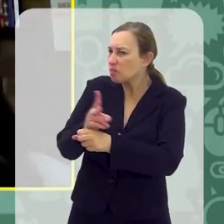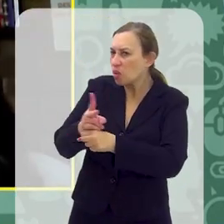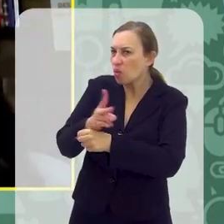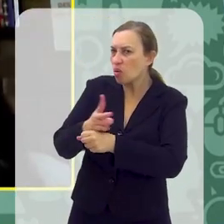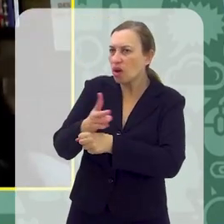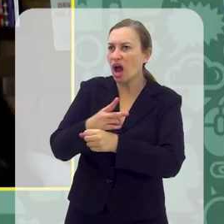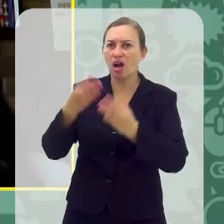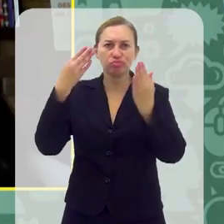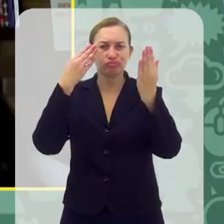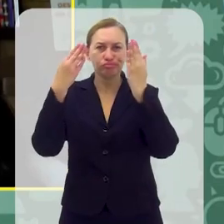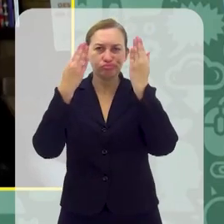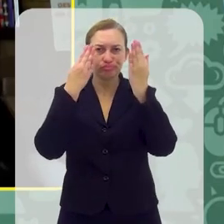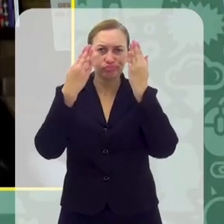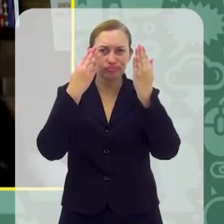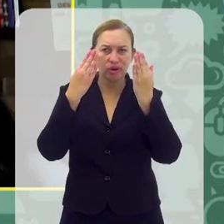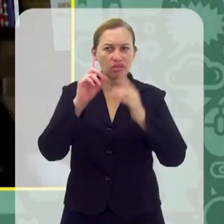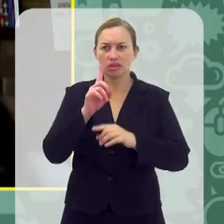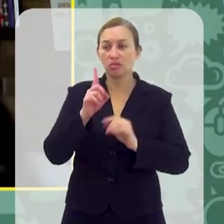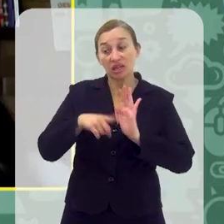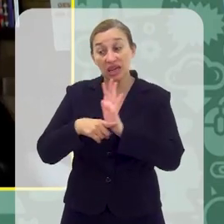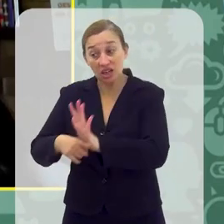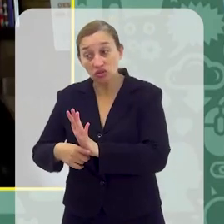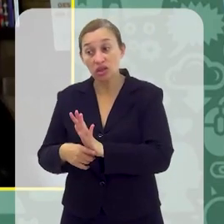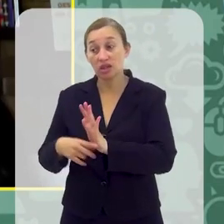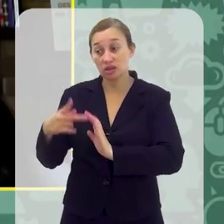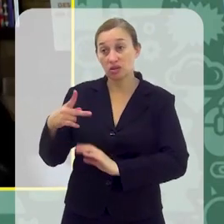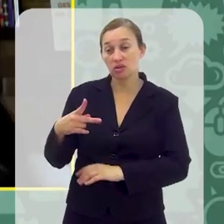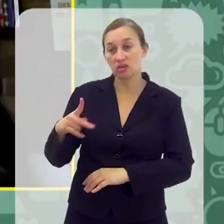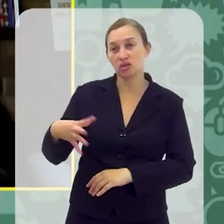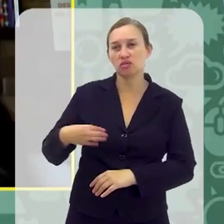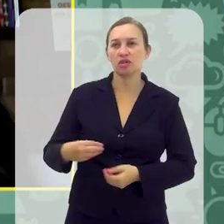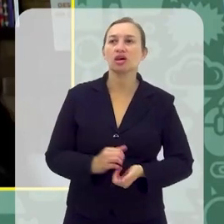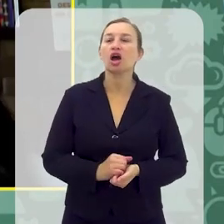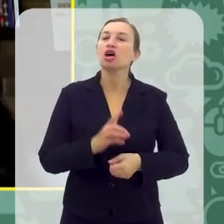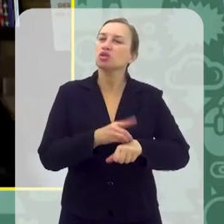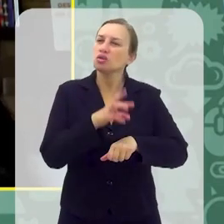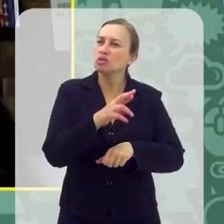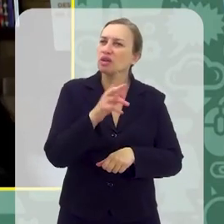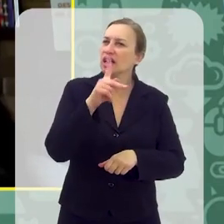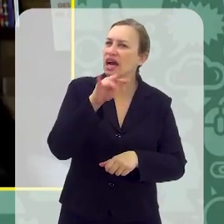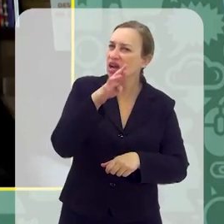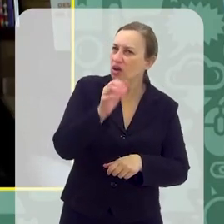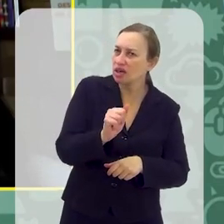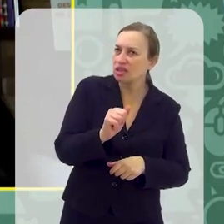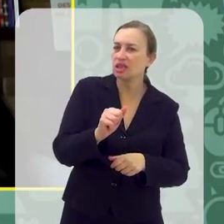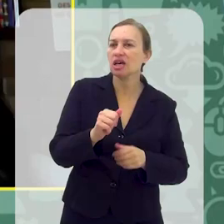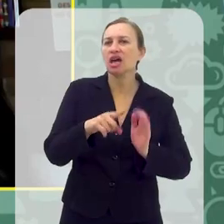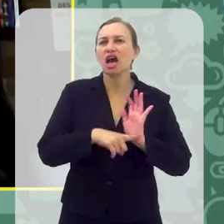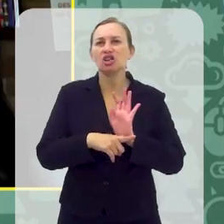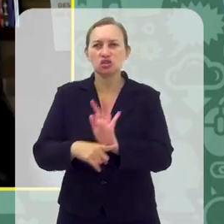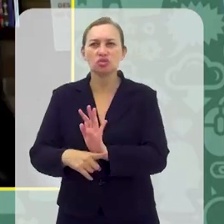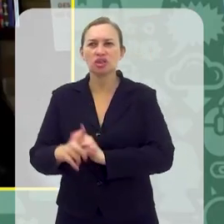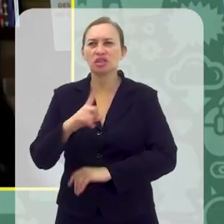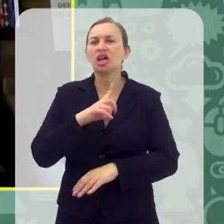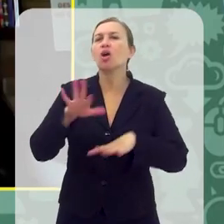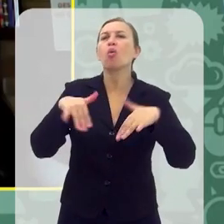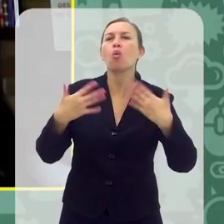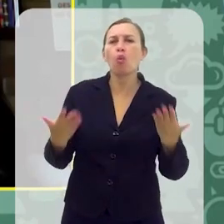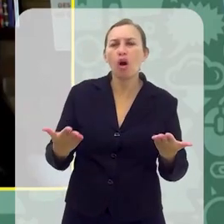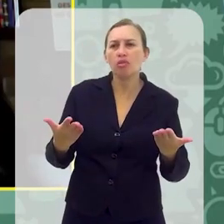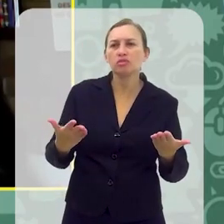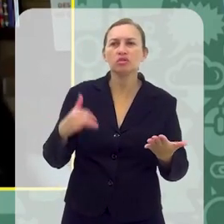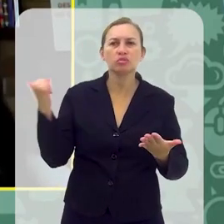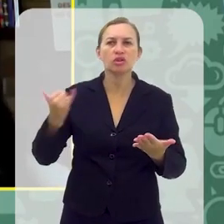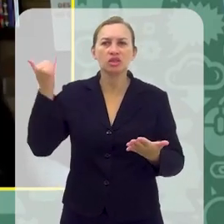profissionais da saúde mental, porque eles estão aí para ajudar e não para atrapalhar. Doutora Carolina, falando em buscar ajuda, né? Qual a